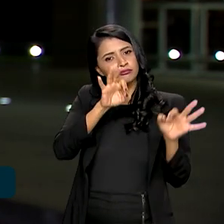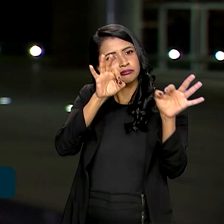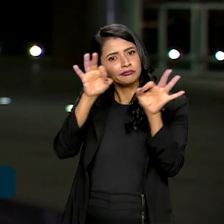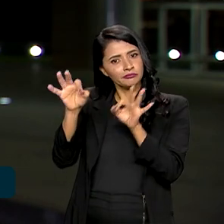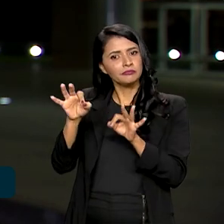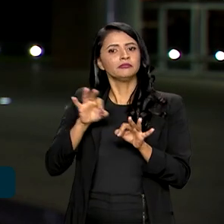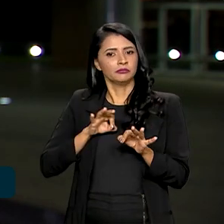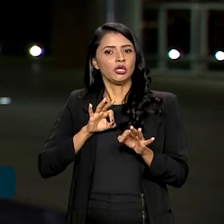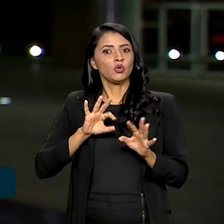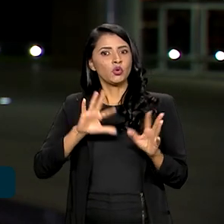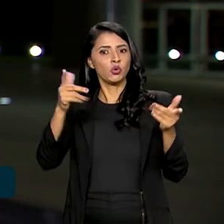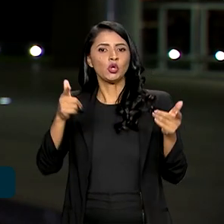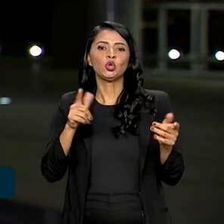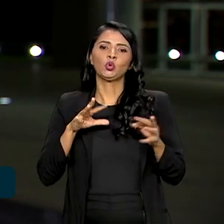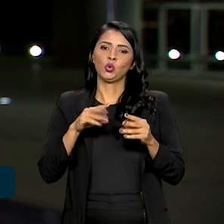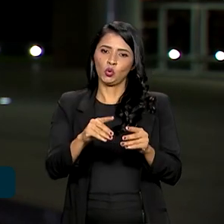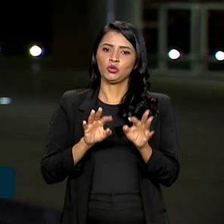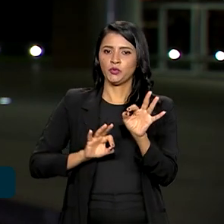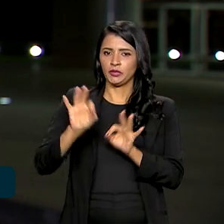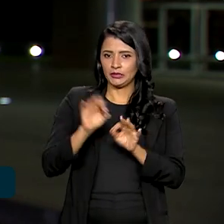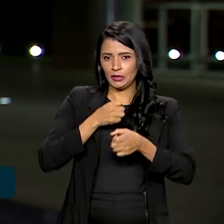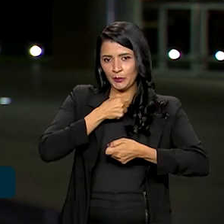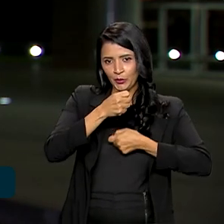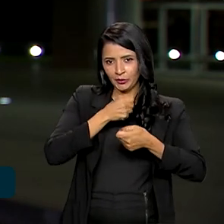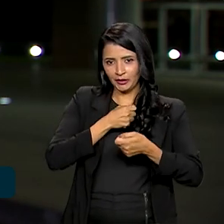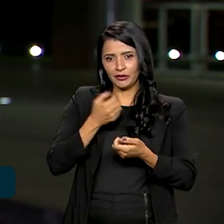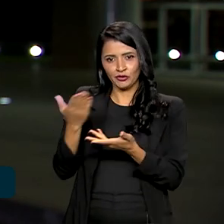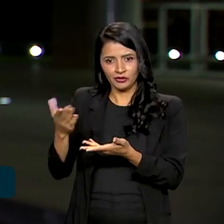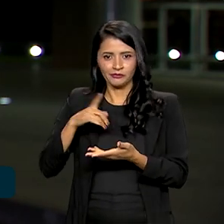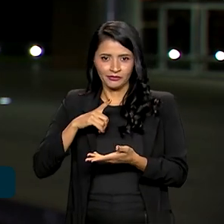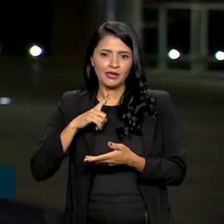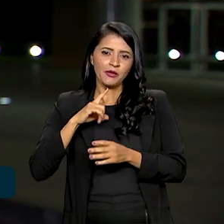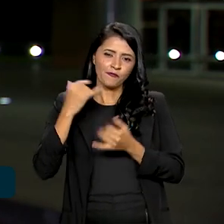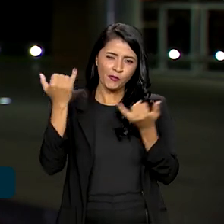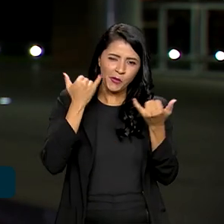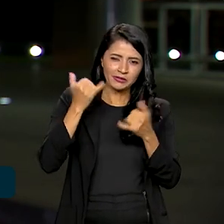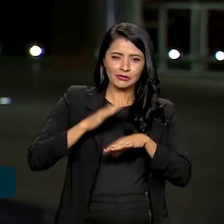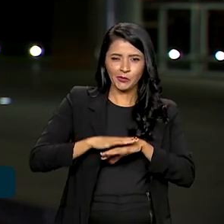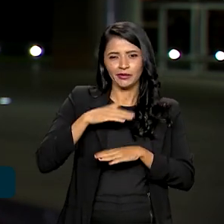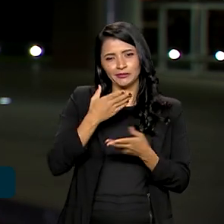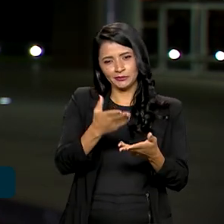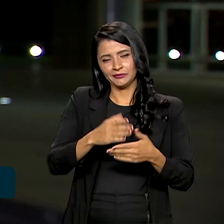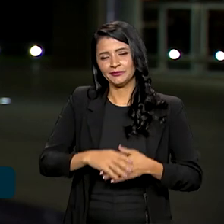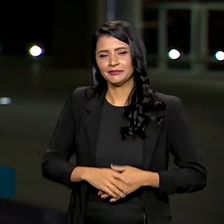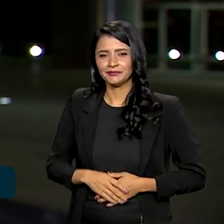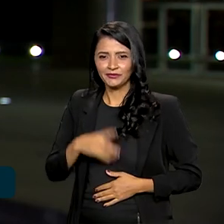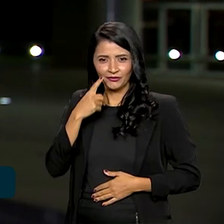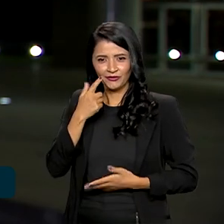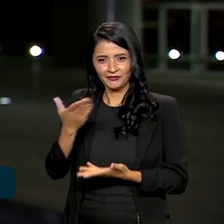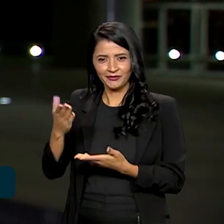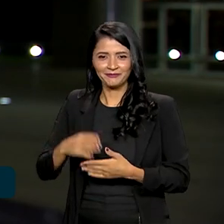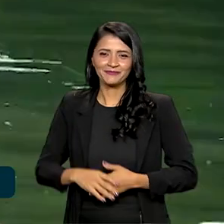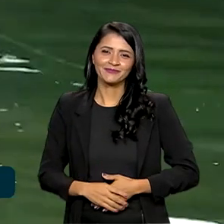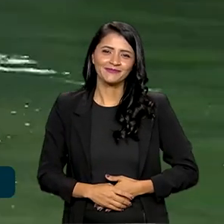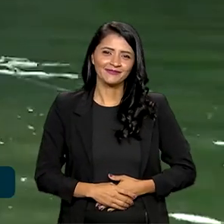hoje toda a cerimônia e preparei uma reportagem com mais informações para vocês. Vamos assistir.